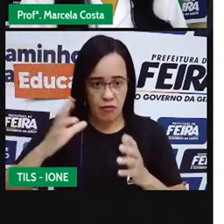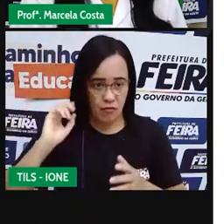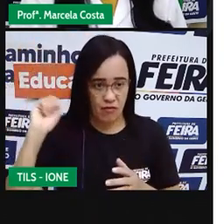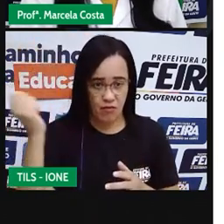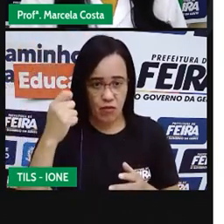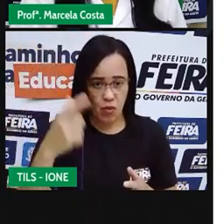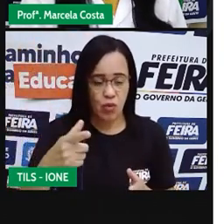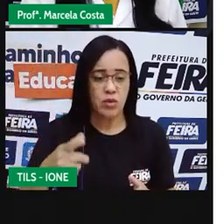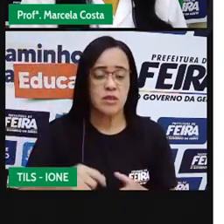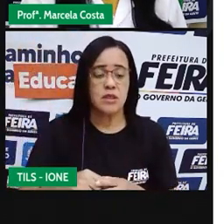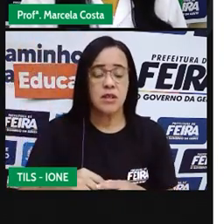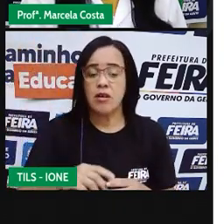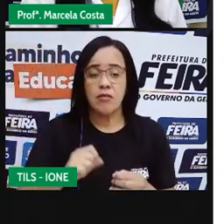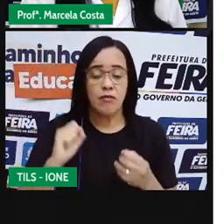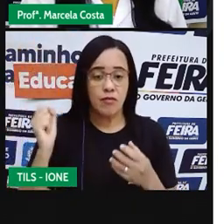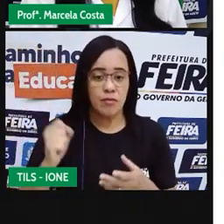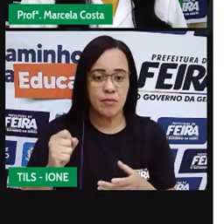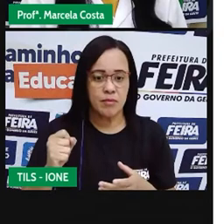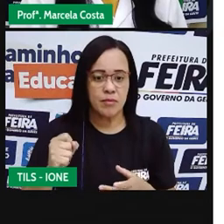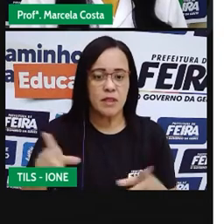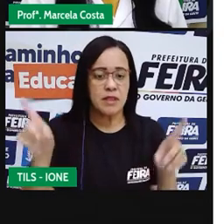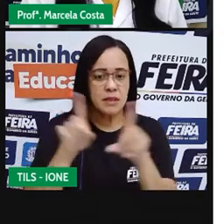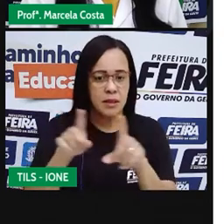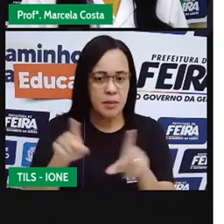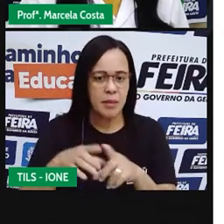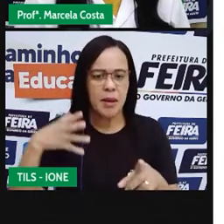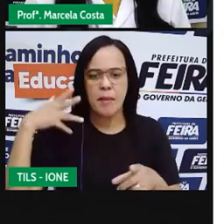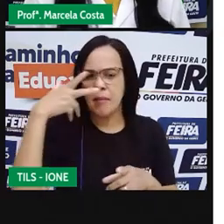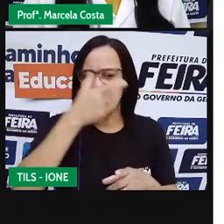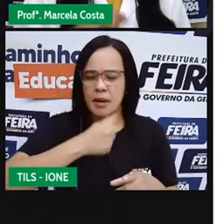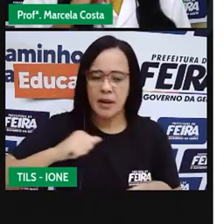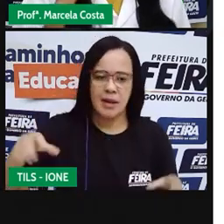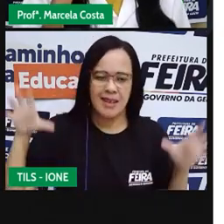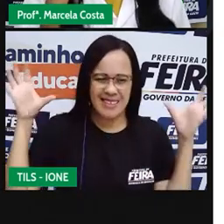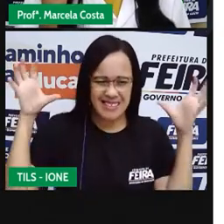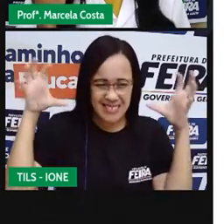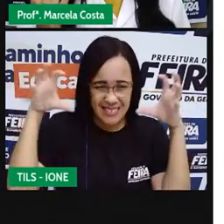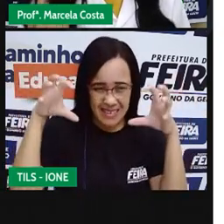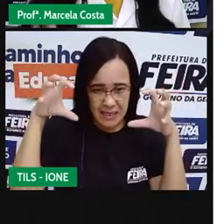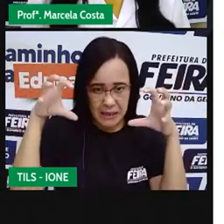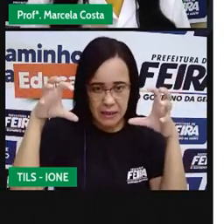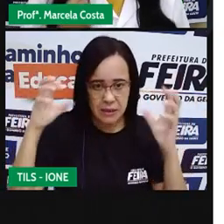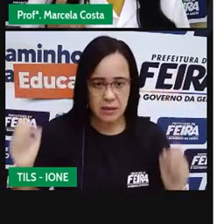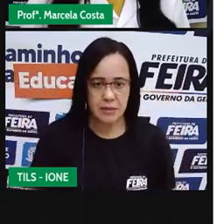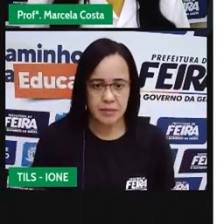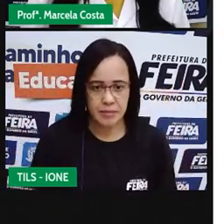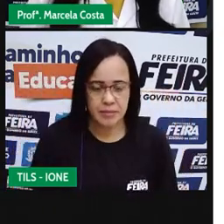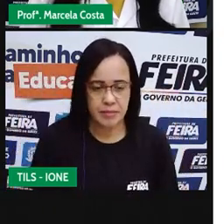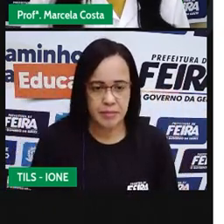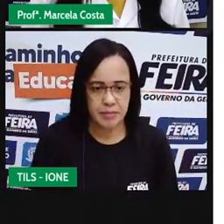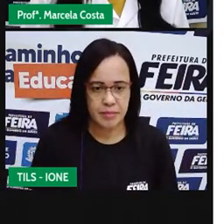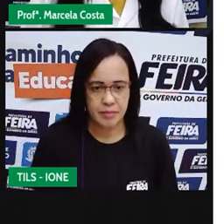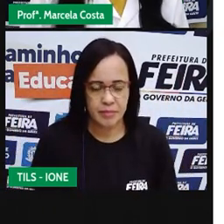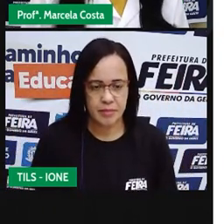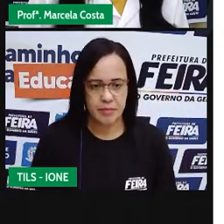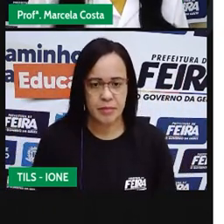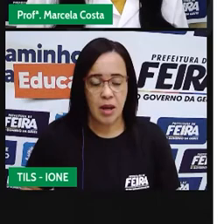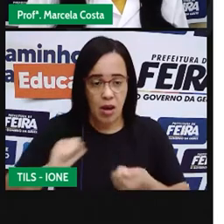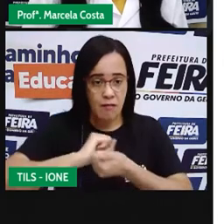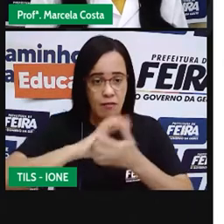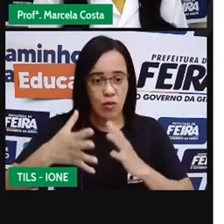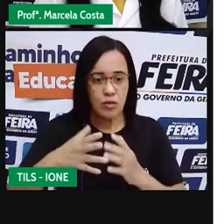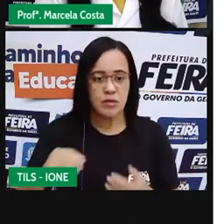Abela e a Fera. Tem uma terceira coluna para esse